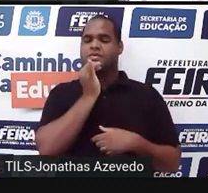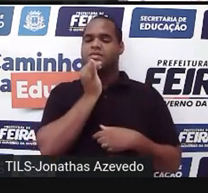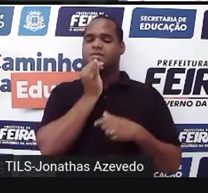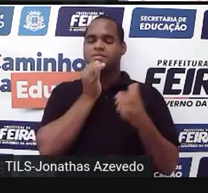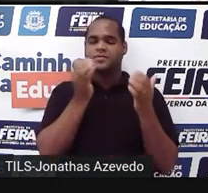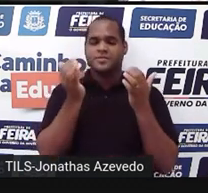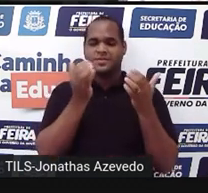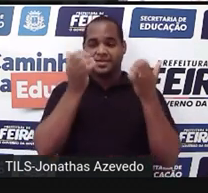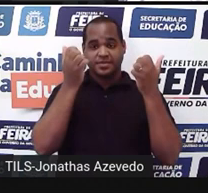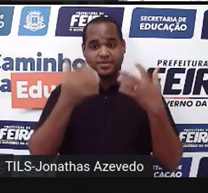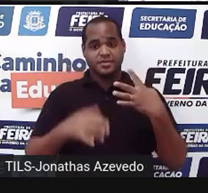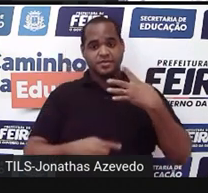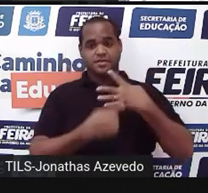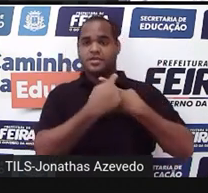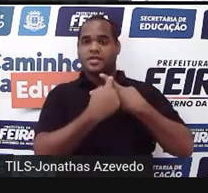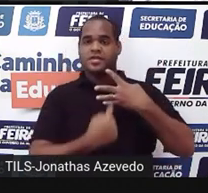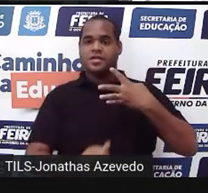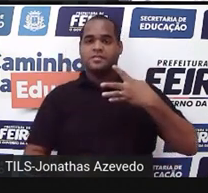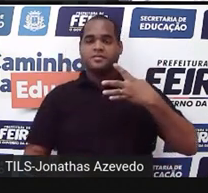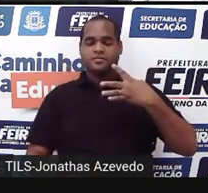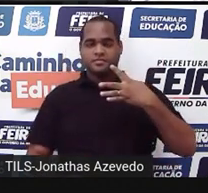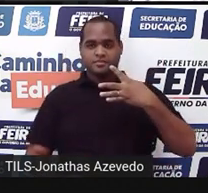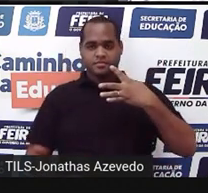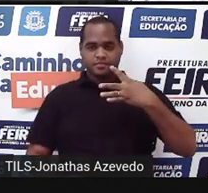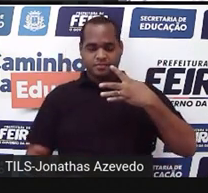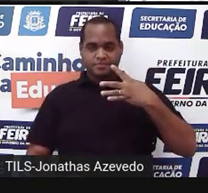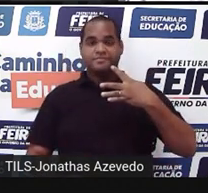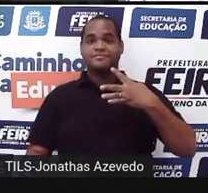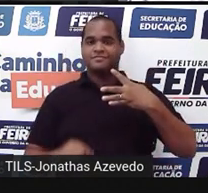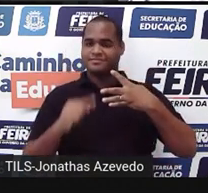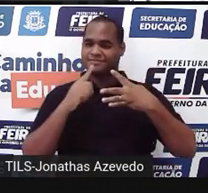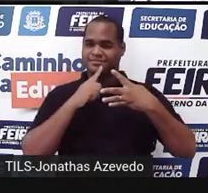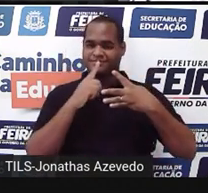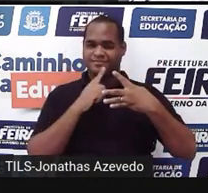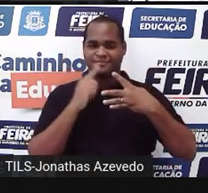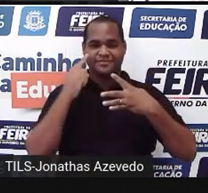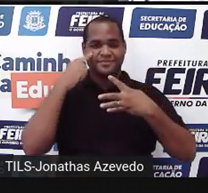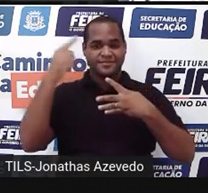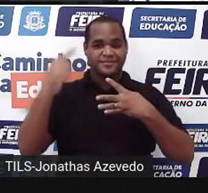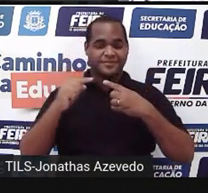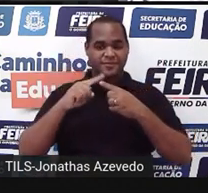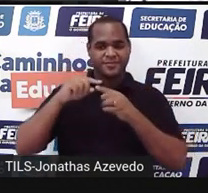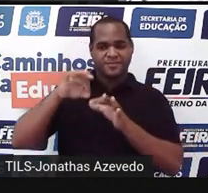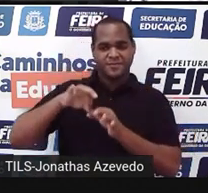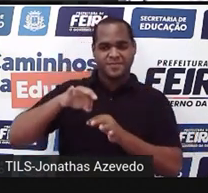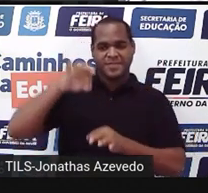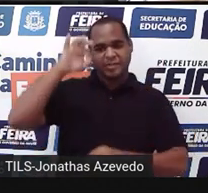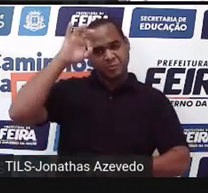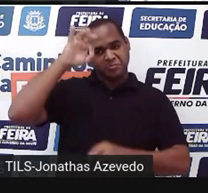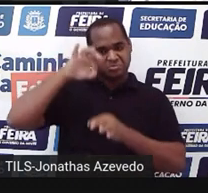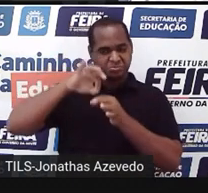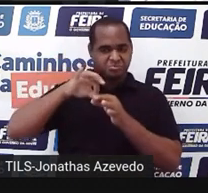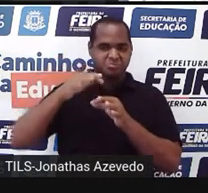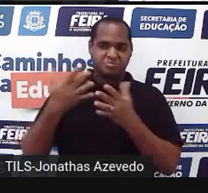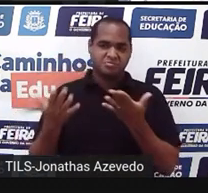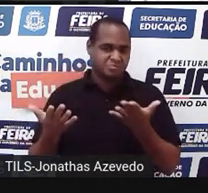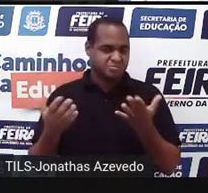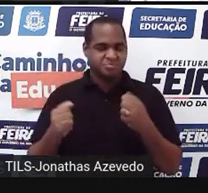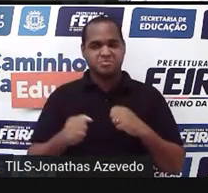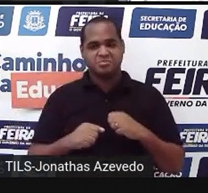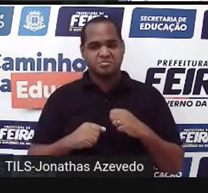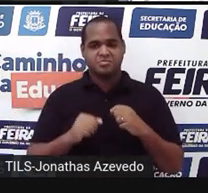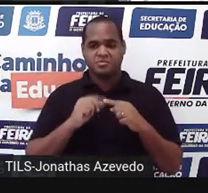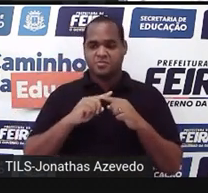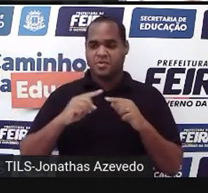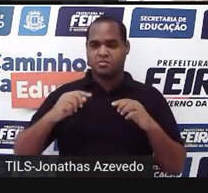eu trago ali quatro exemplos, né? Uma forma de medir as coisas é pelo comprimento, tá? Tem a